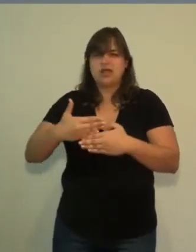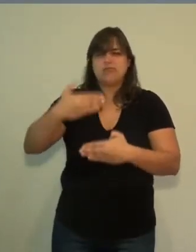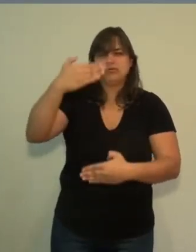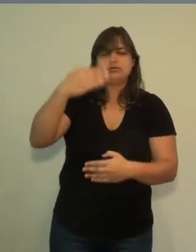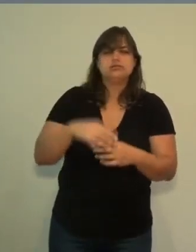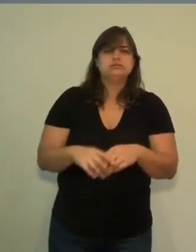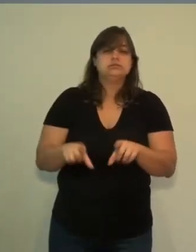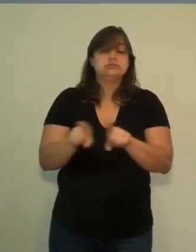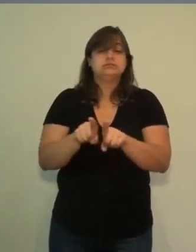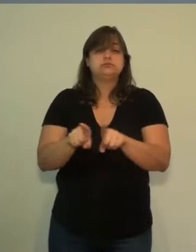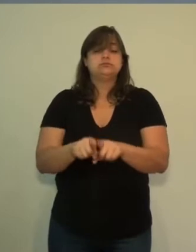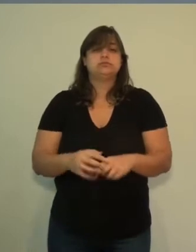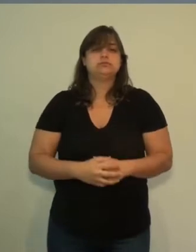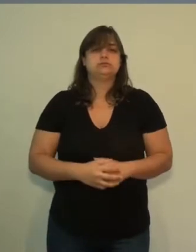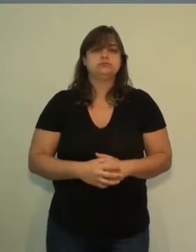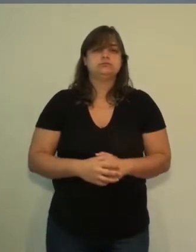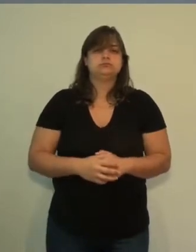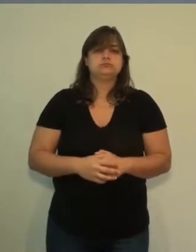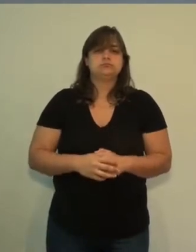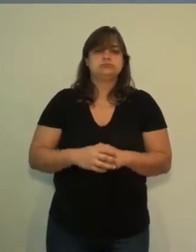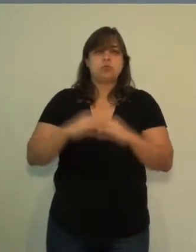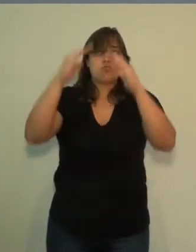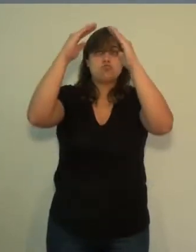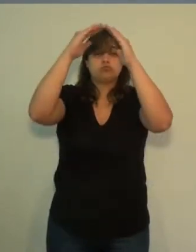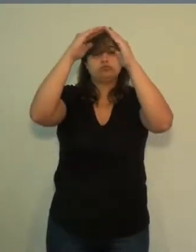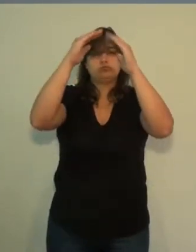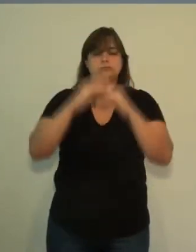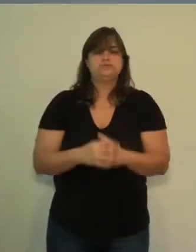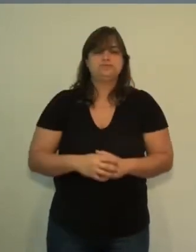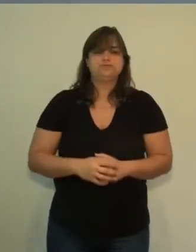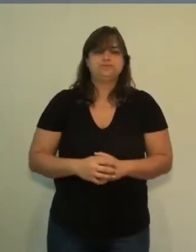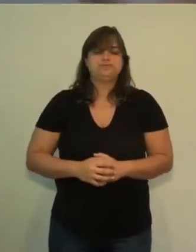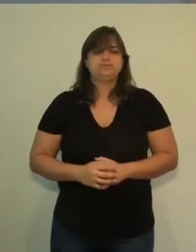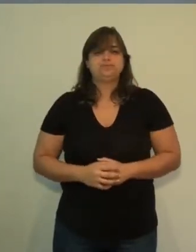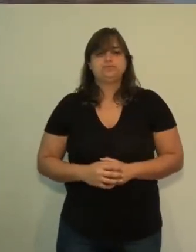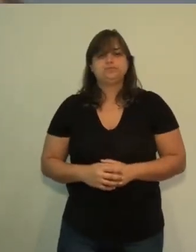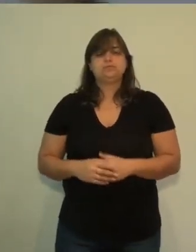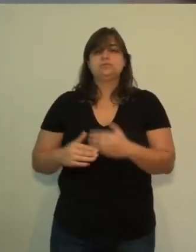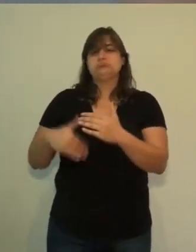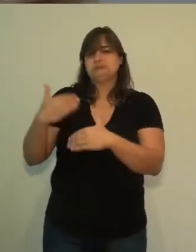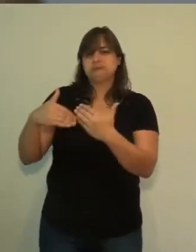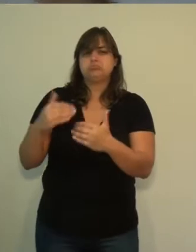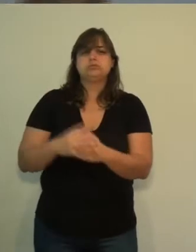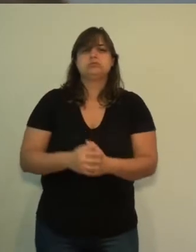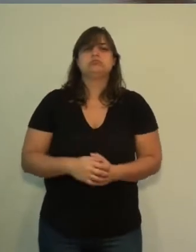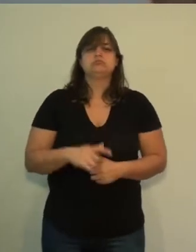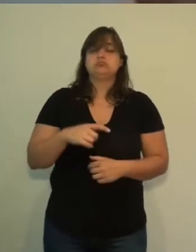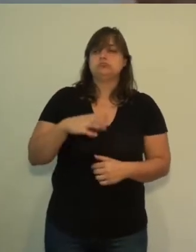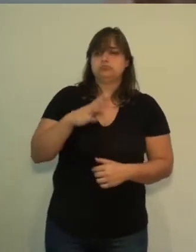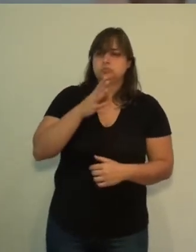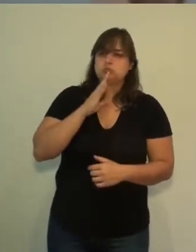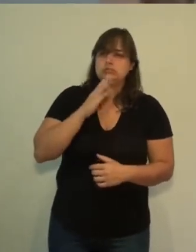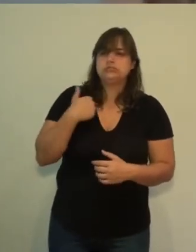também nas cúpulas sobre o telhado. Bom, isso daí durante algum tempo eu tive